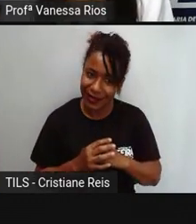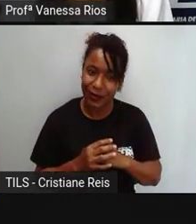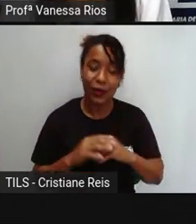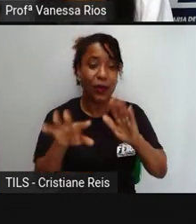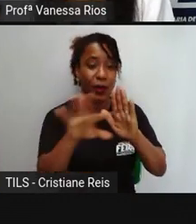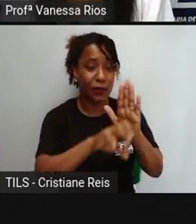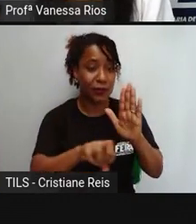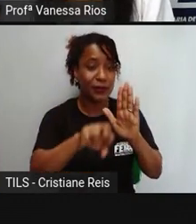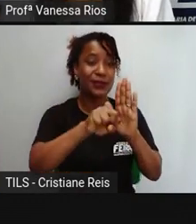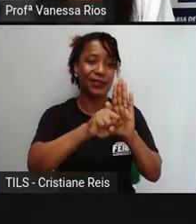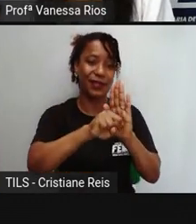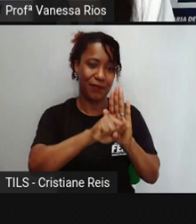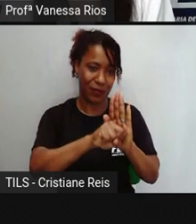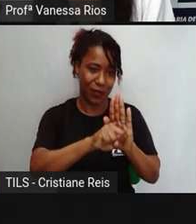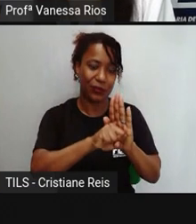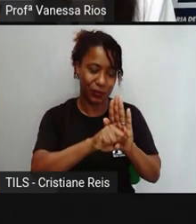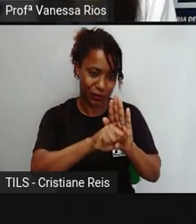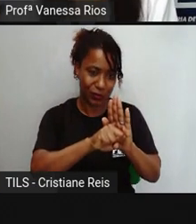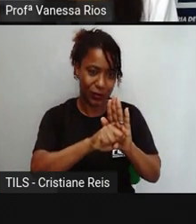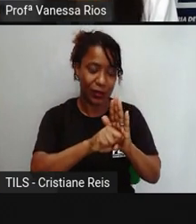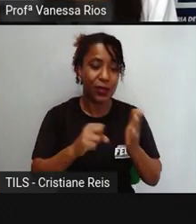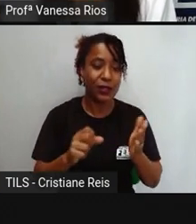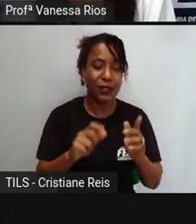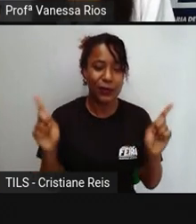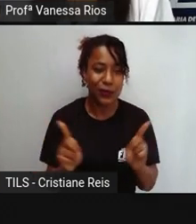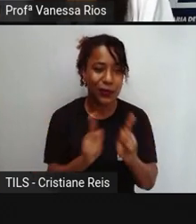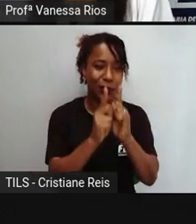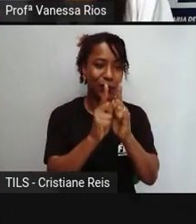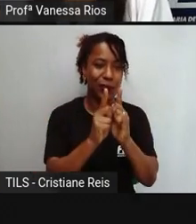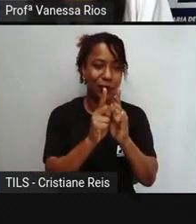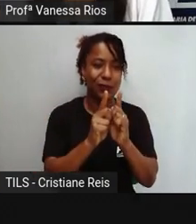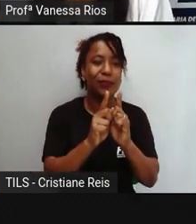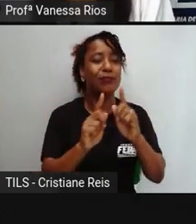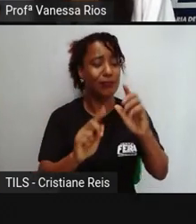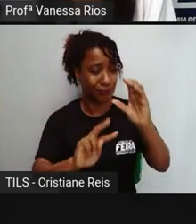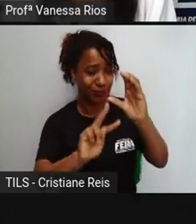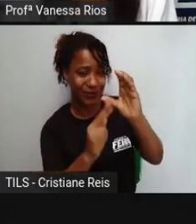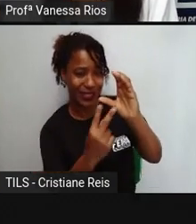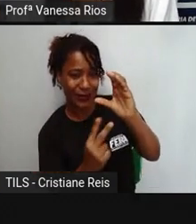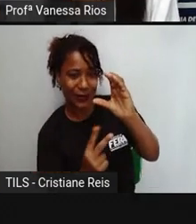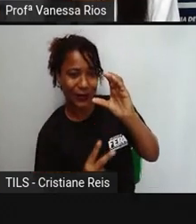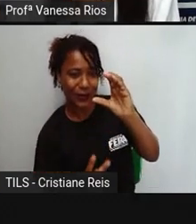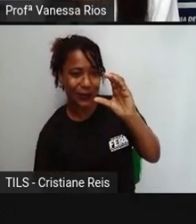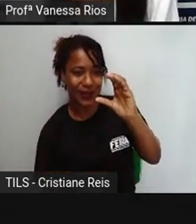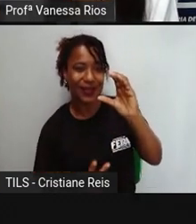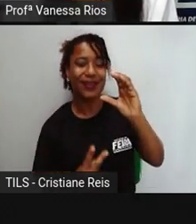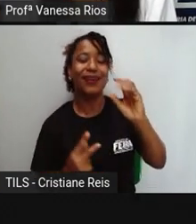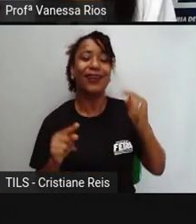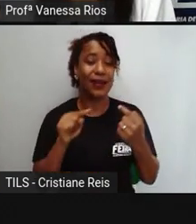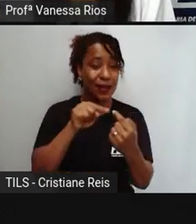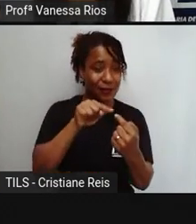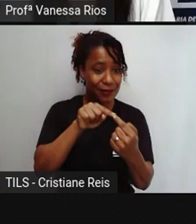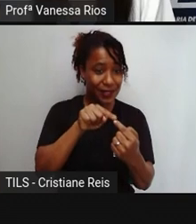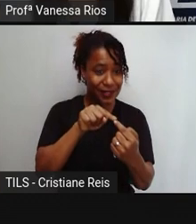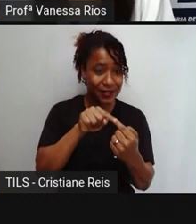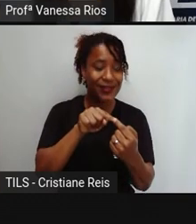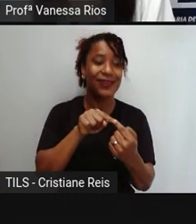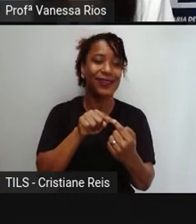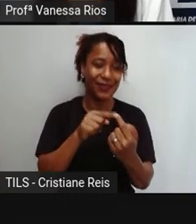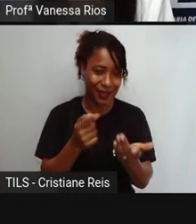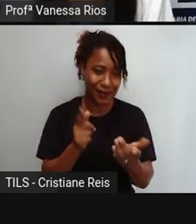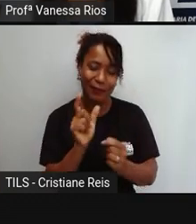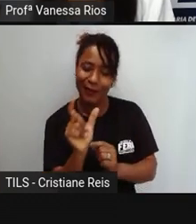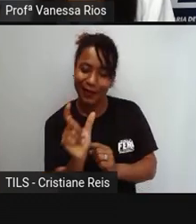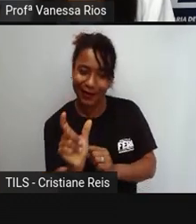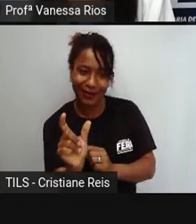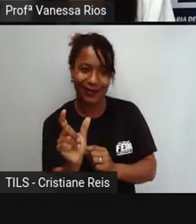símbolos, das abreviaturas, dos sinais que representam alguma expressão, alguma palavra.